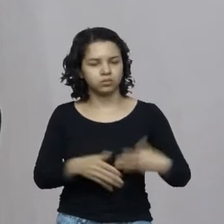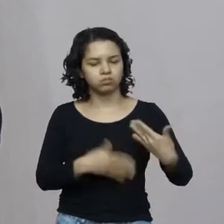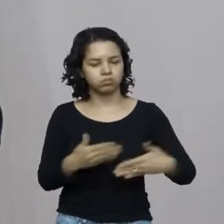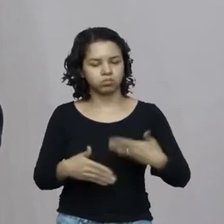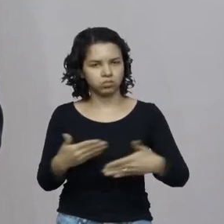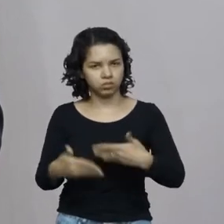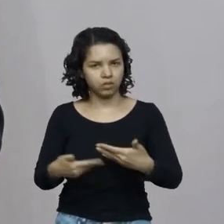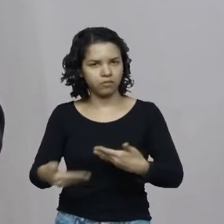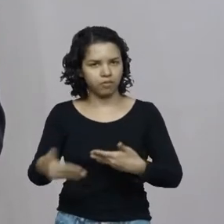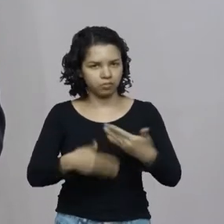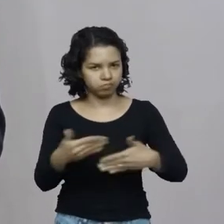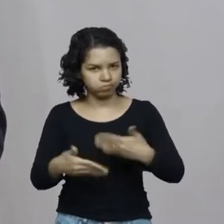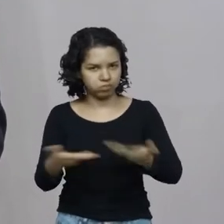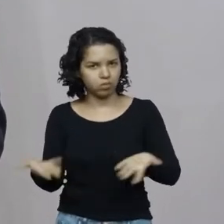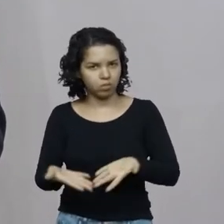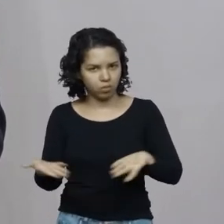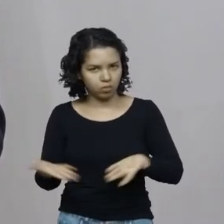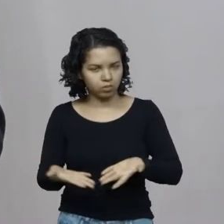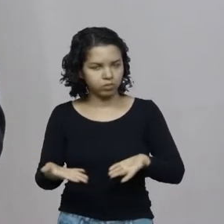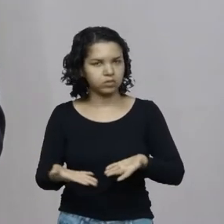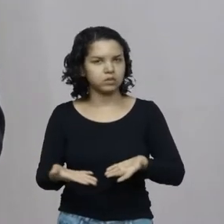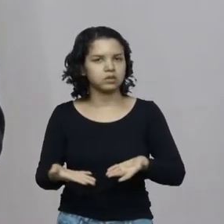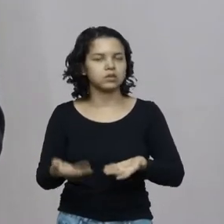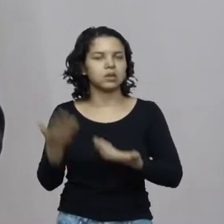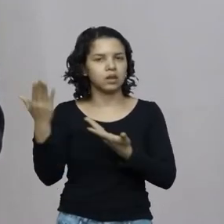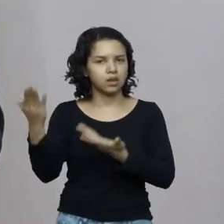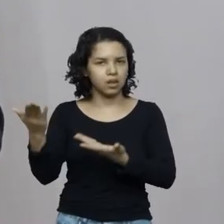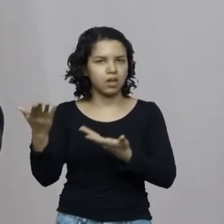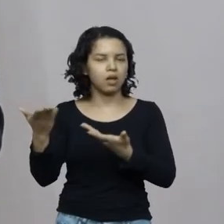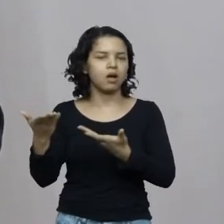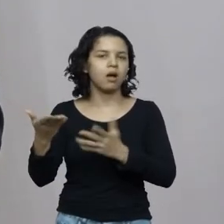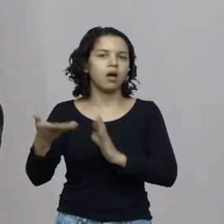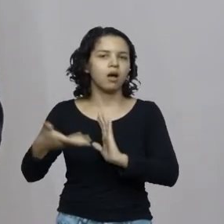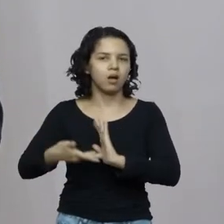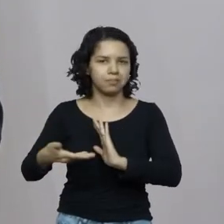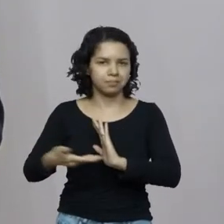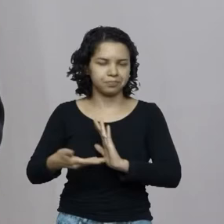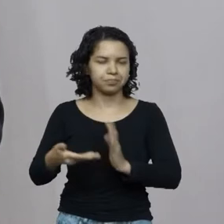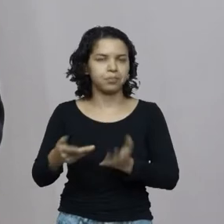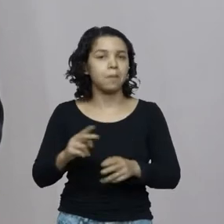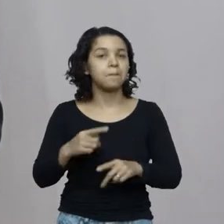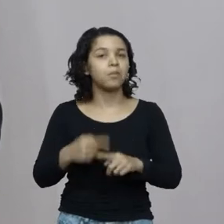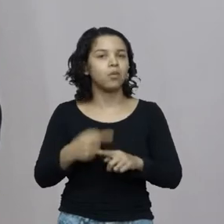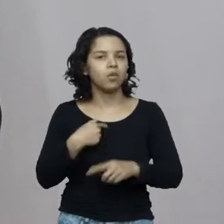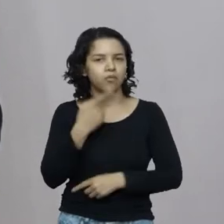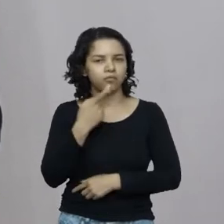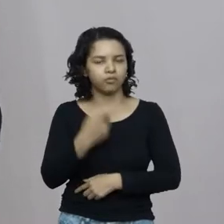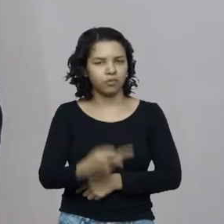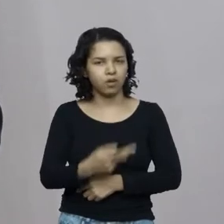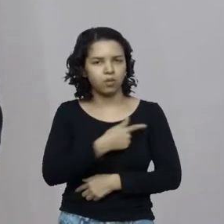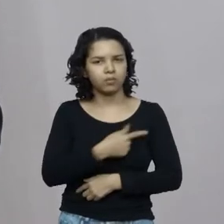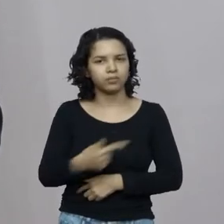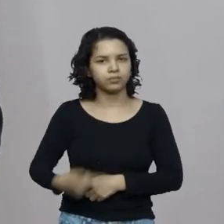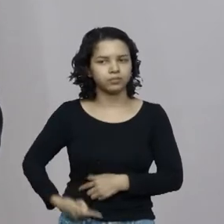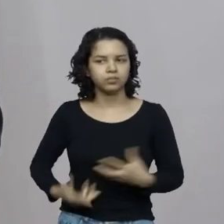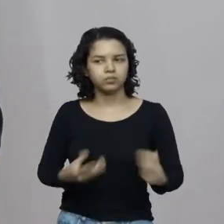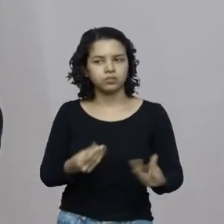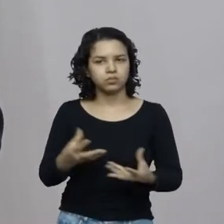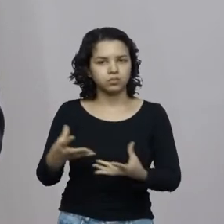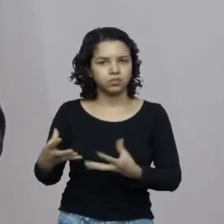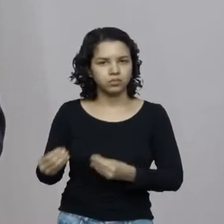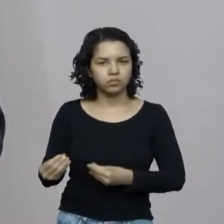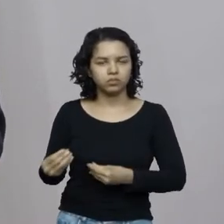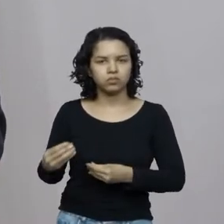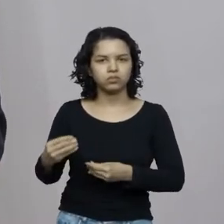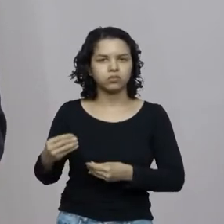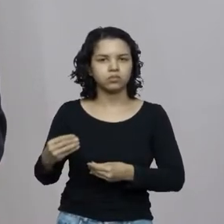Câmara dos Deputados Federais e por que que eu digo que esses governadores que muitos deles se elegeram à sombra do